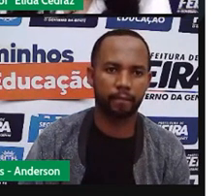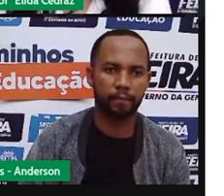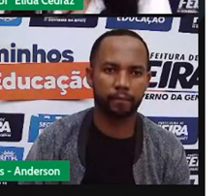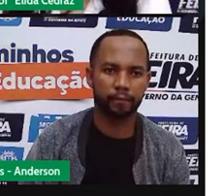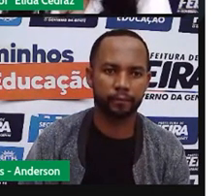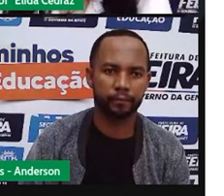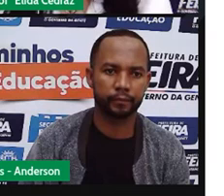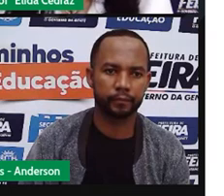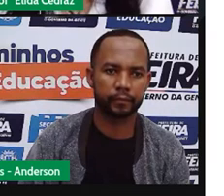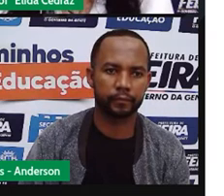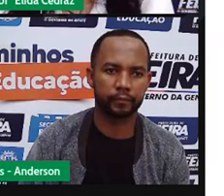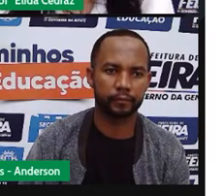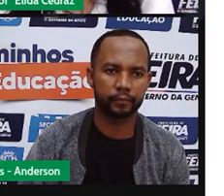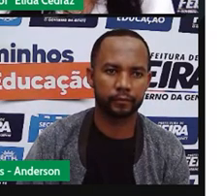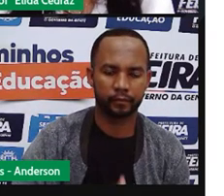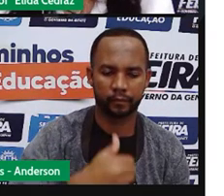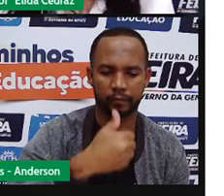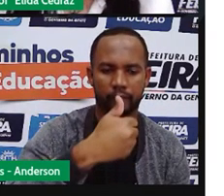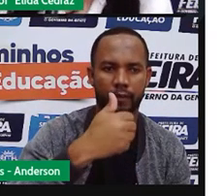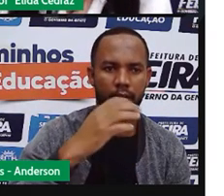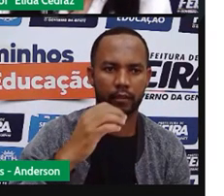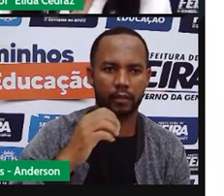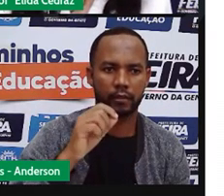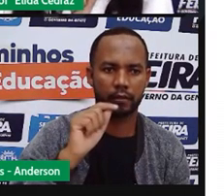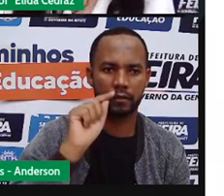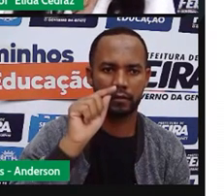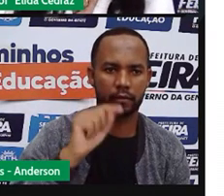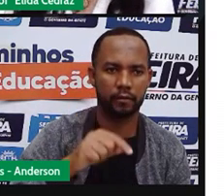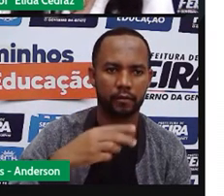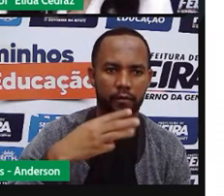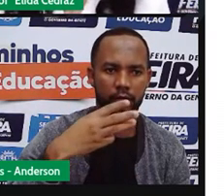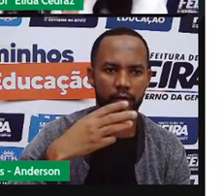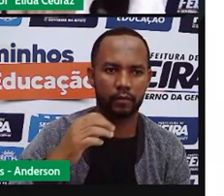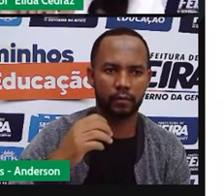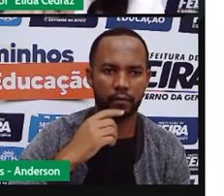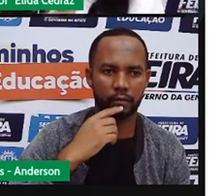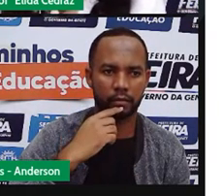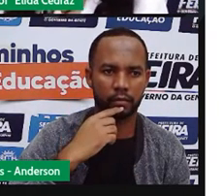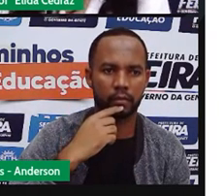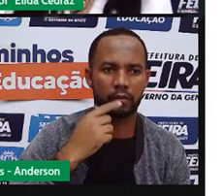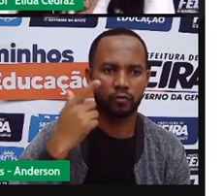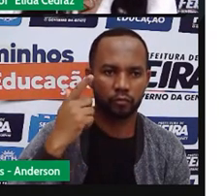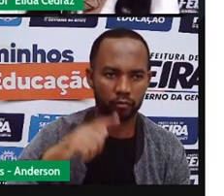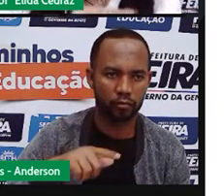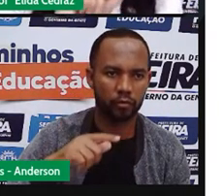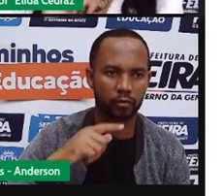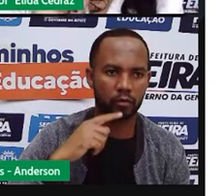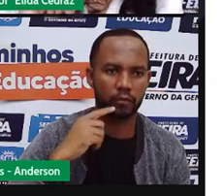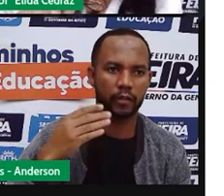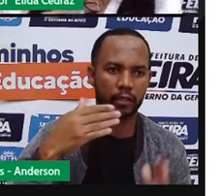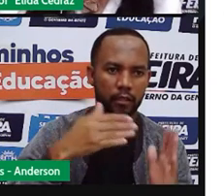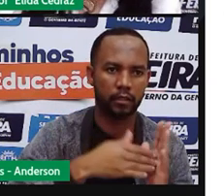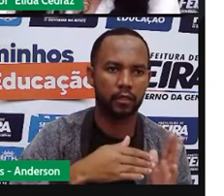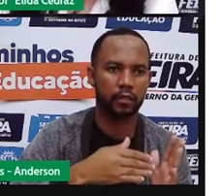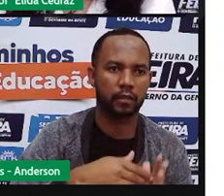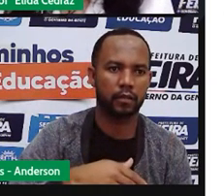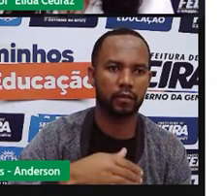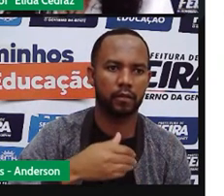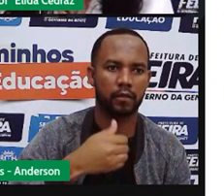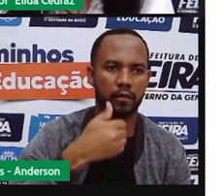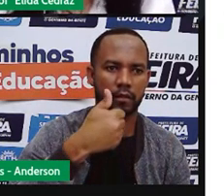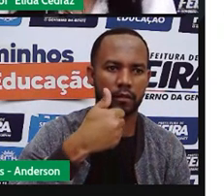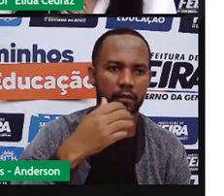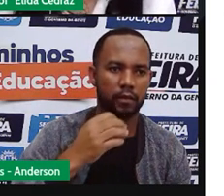dez e trinta de nove até dez e trinta